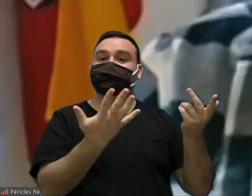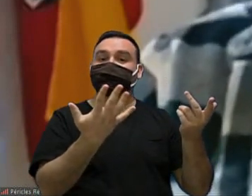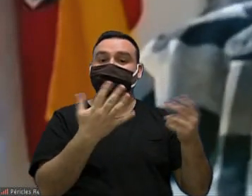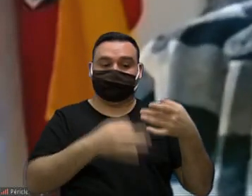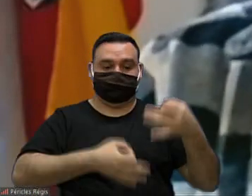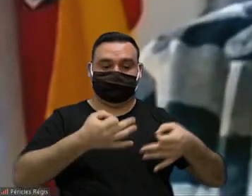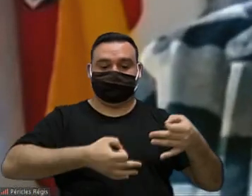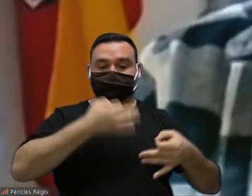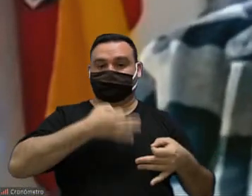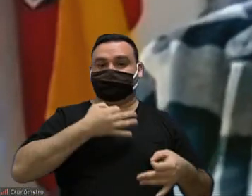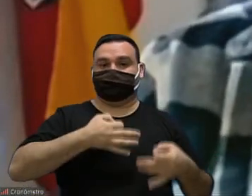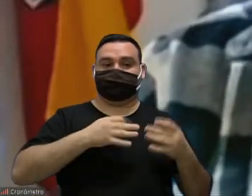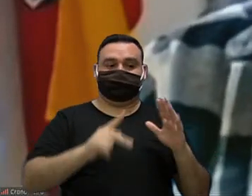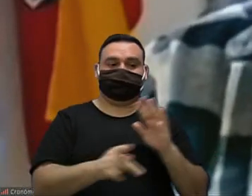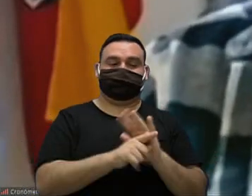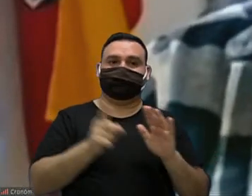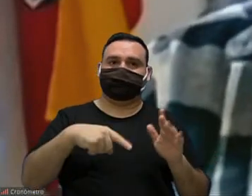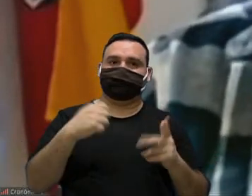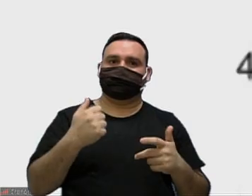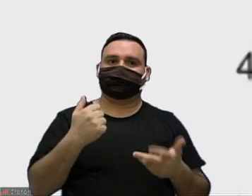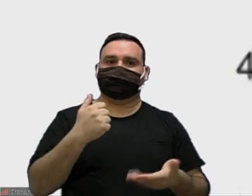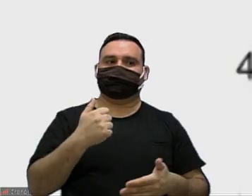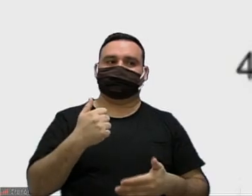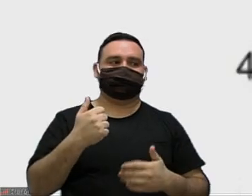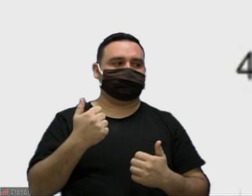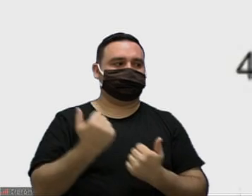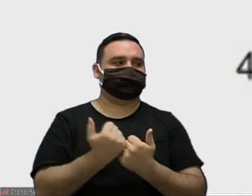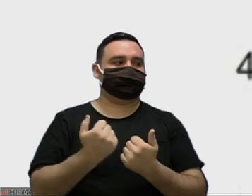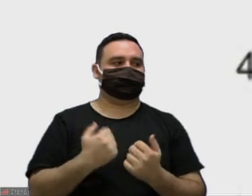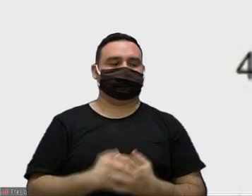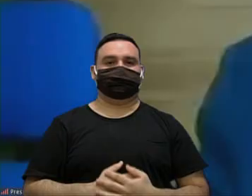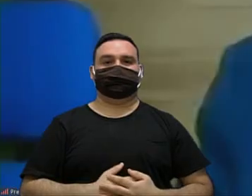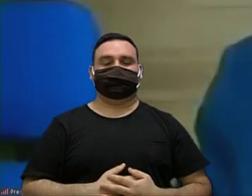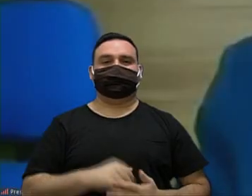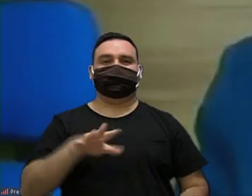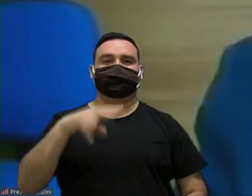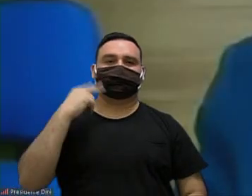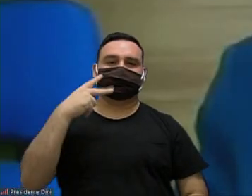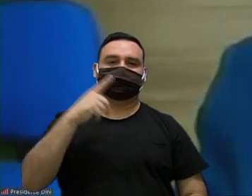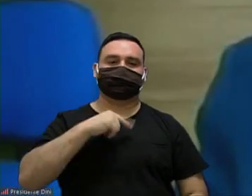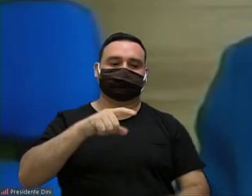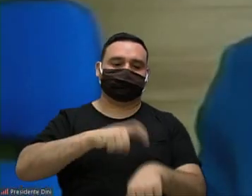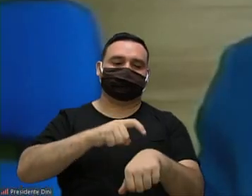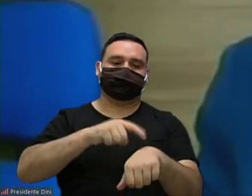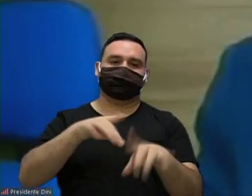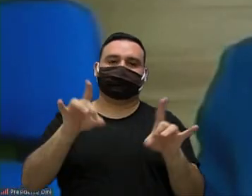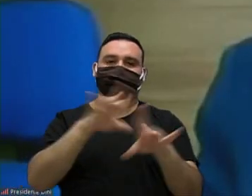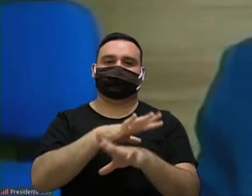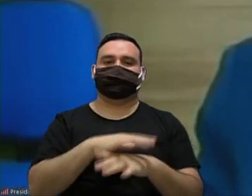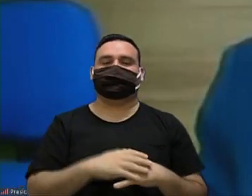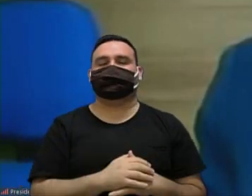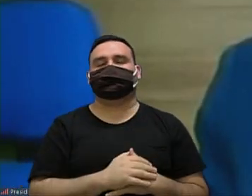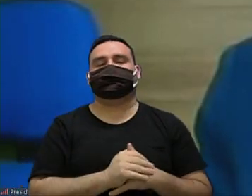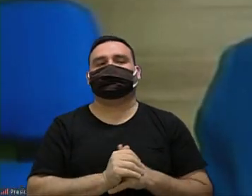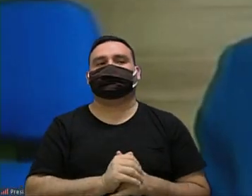justiça da comissão de justiça ele é favorável para o projeto vereador o senhor o seu tempo está encerrado